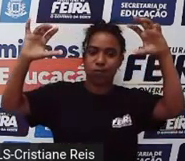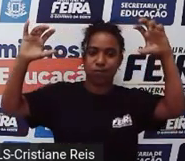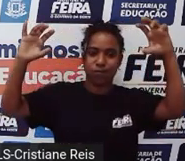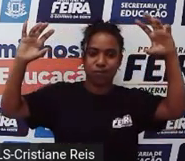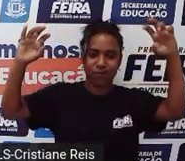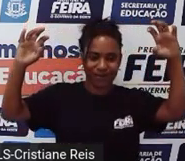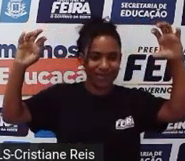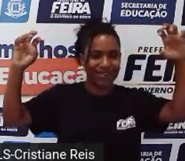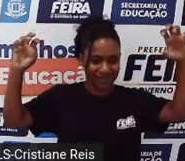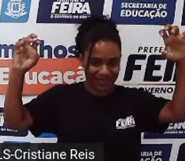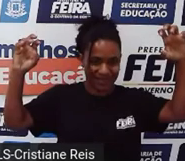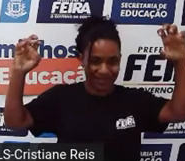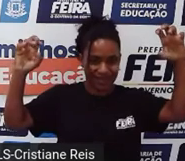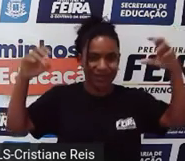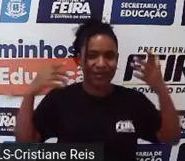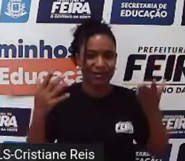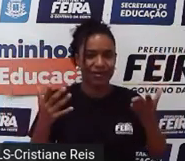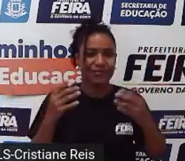2020.